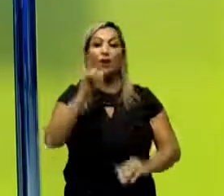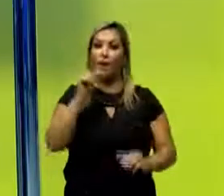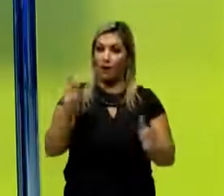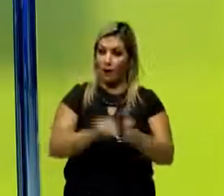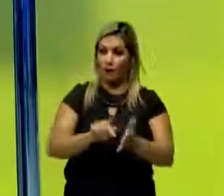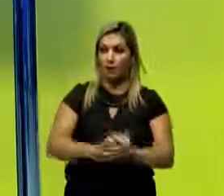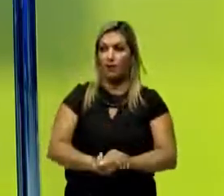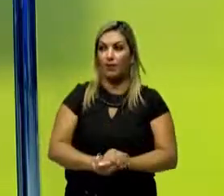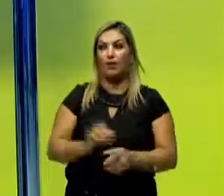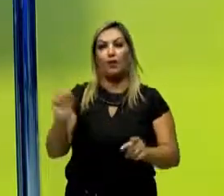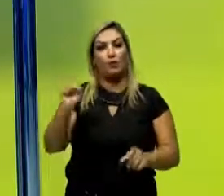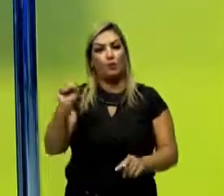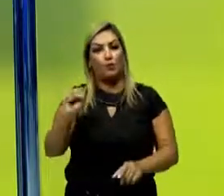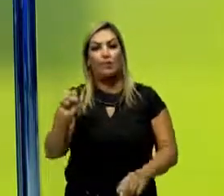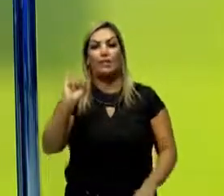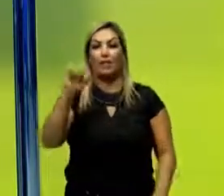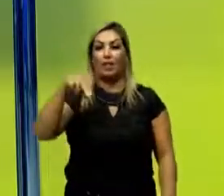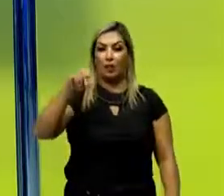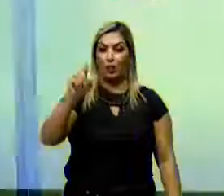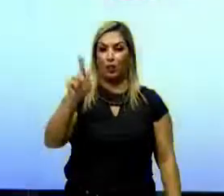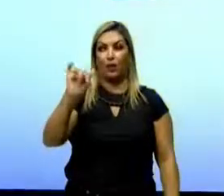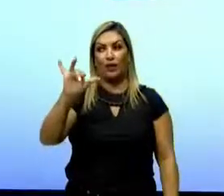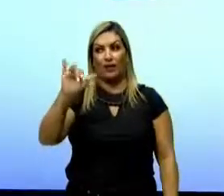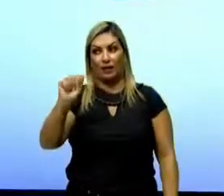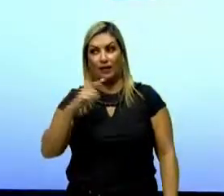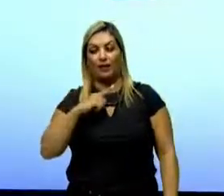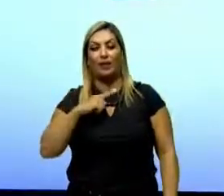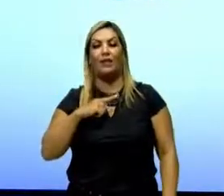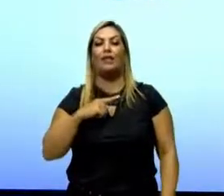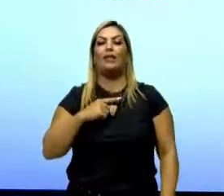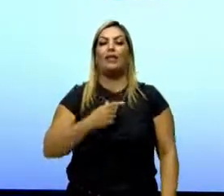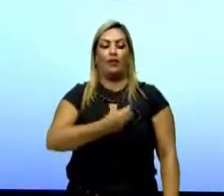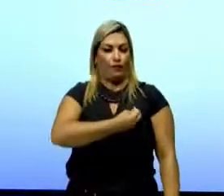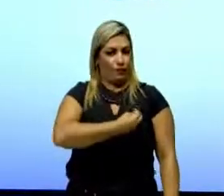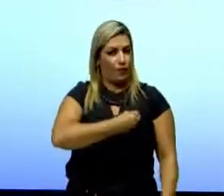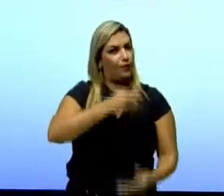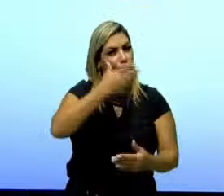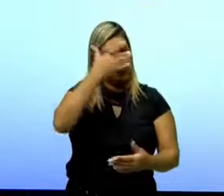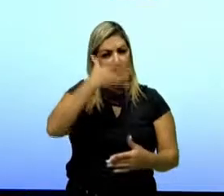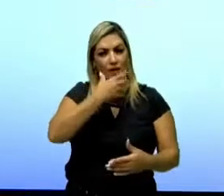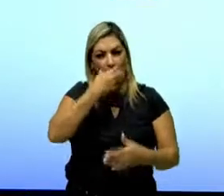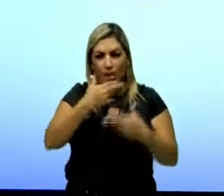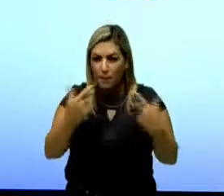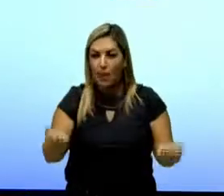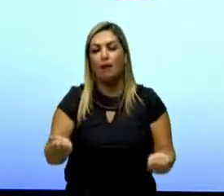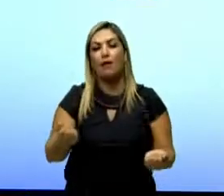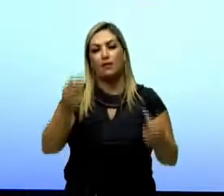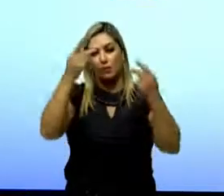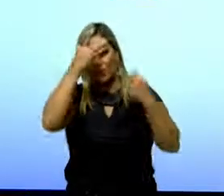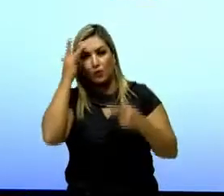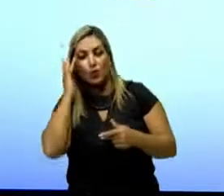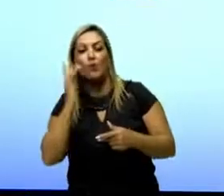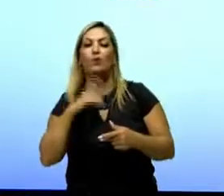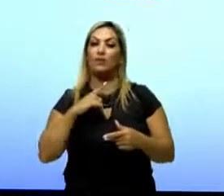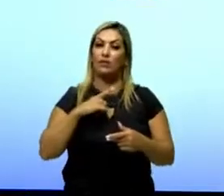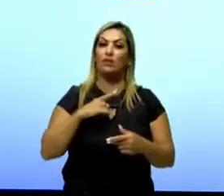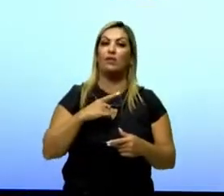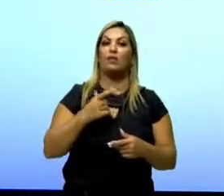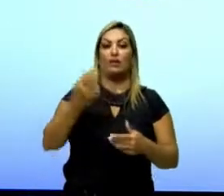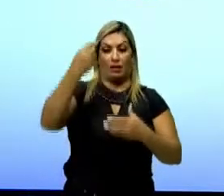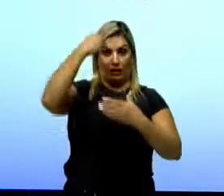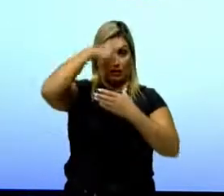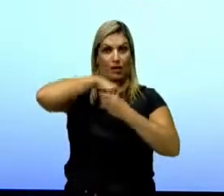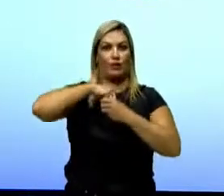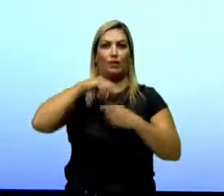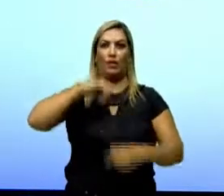A água é substância inorgânica. Nos seres vivos é abundante e necessária ao ponto de nós termos seres vivos com